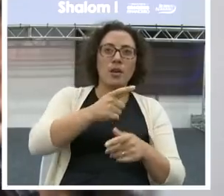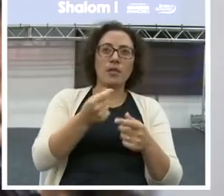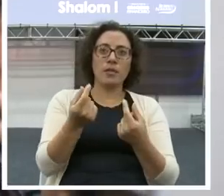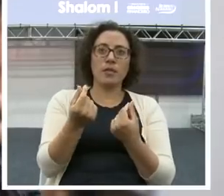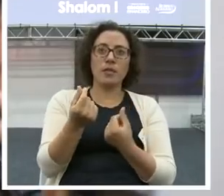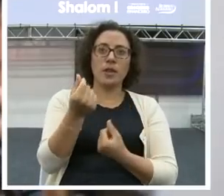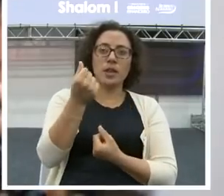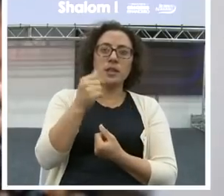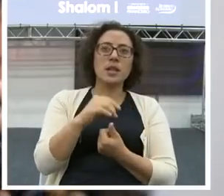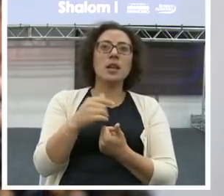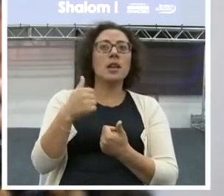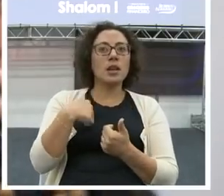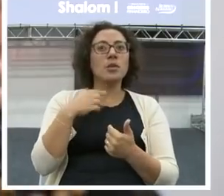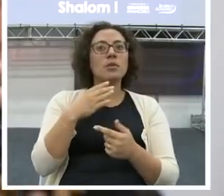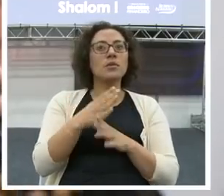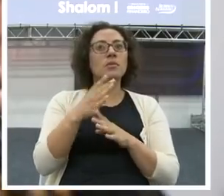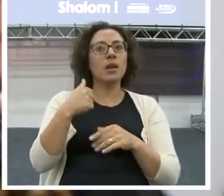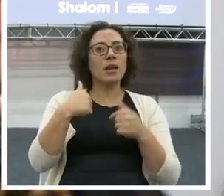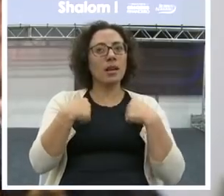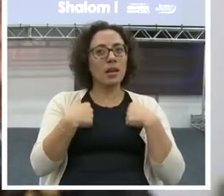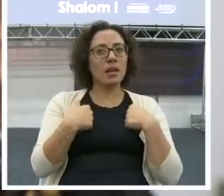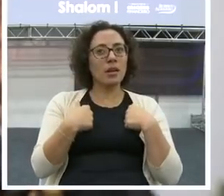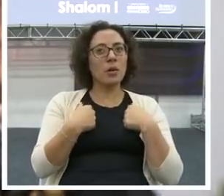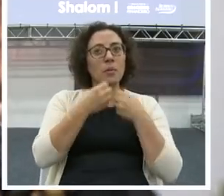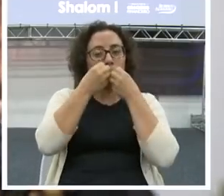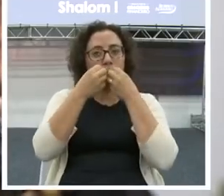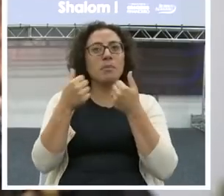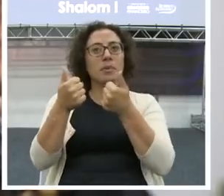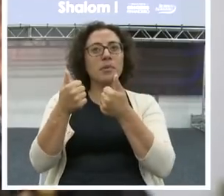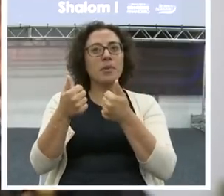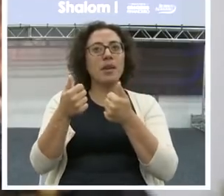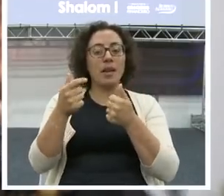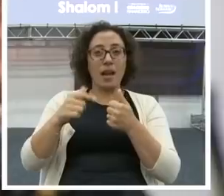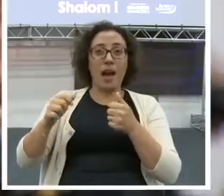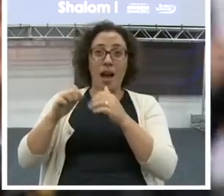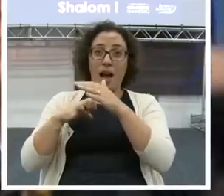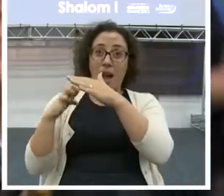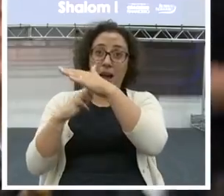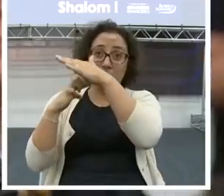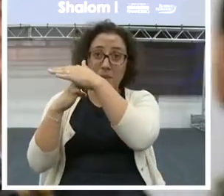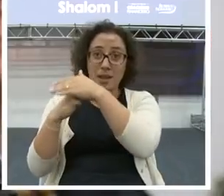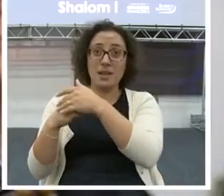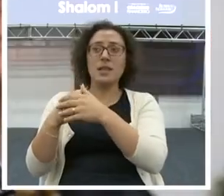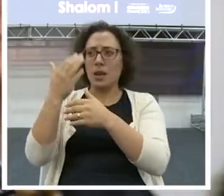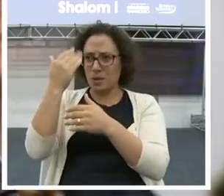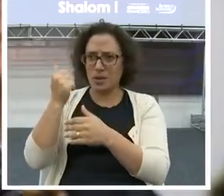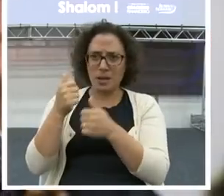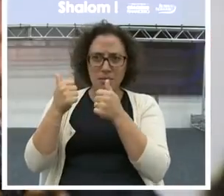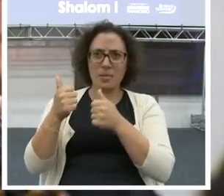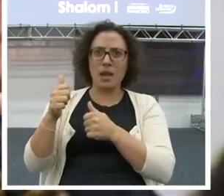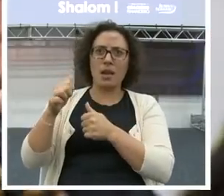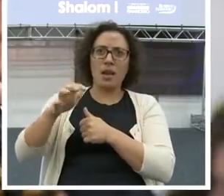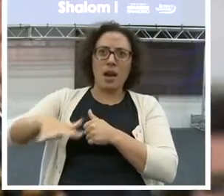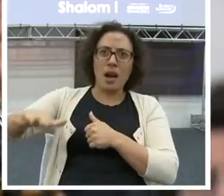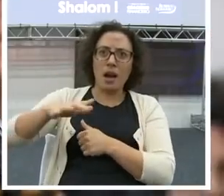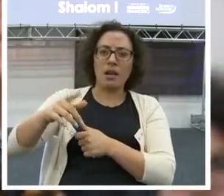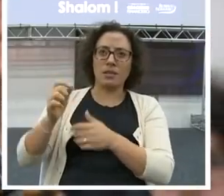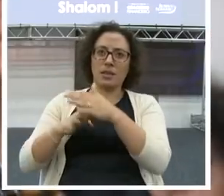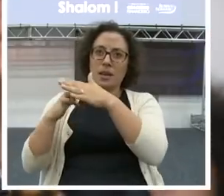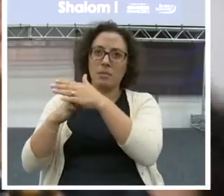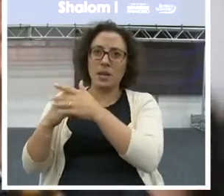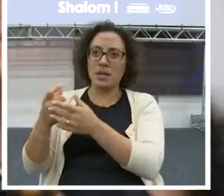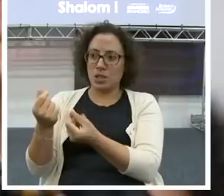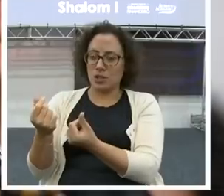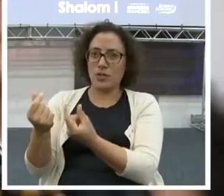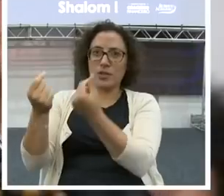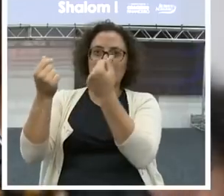boa com as finanças da empresa, mas péssima com as minhas finanças pessoais. Falta muita inteligência financeira para